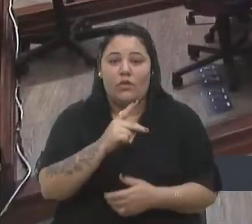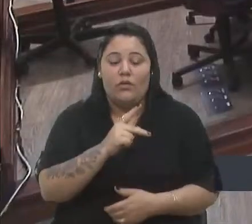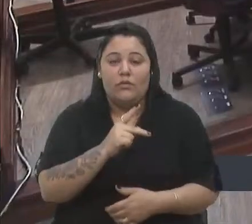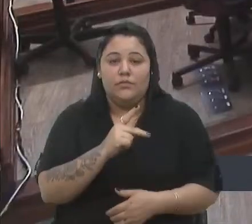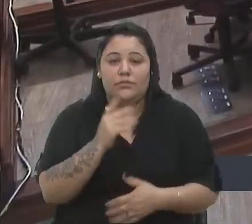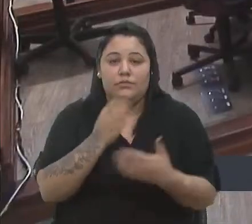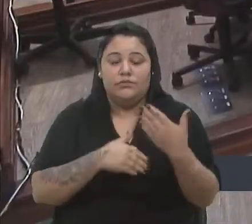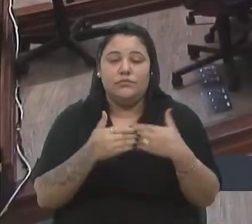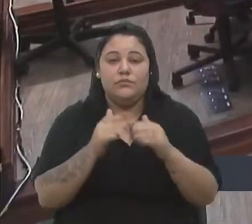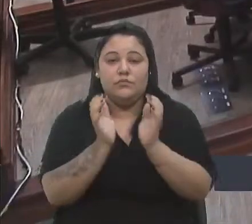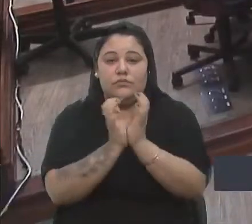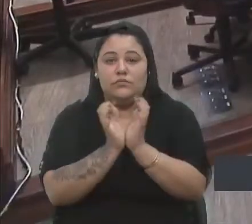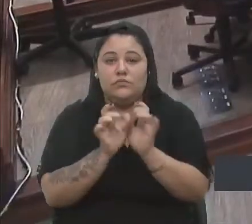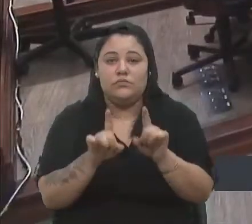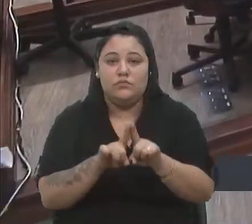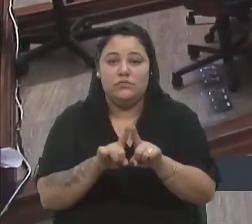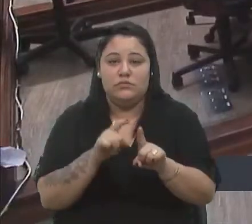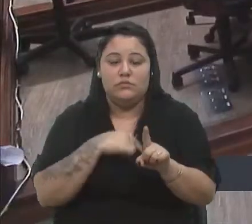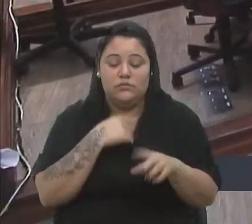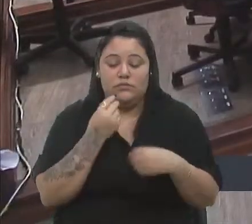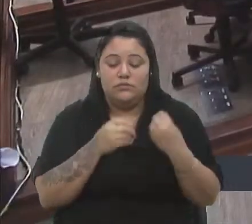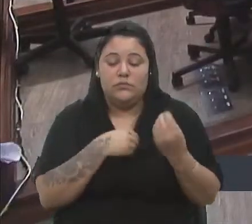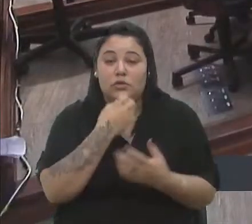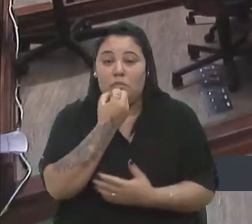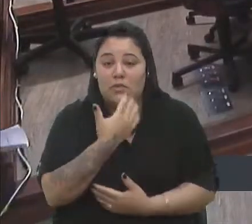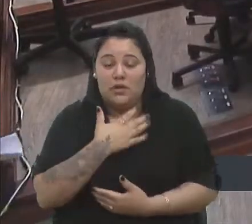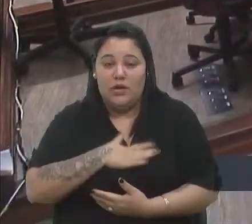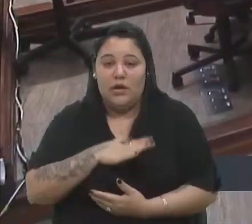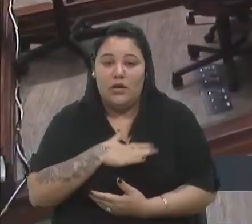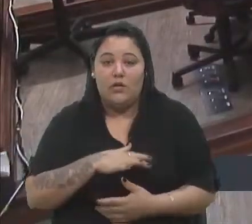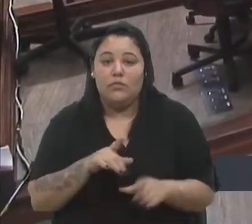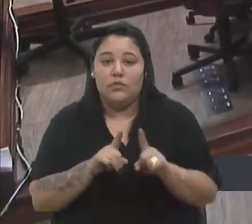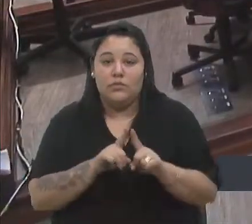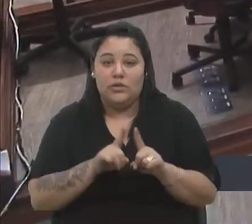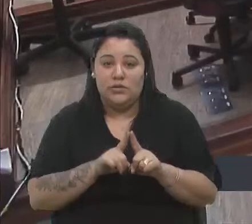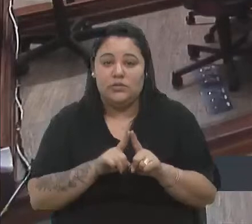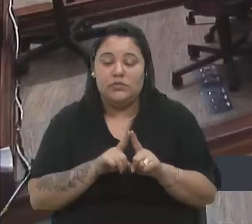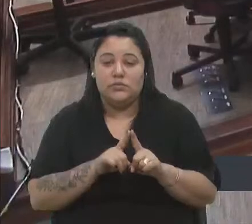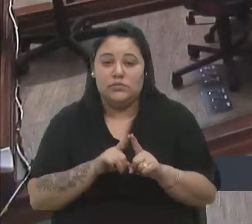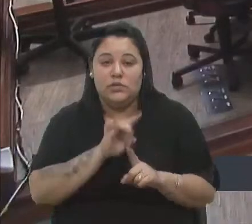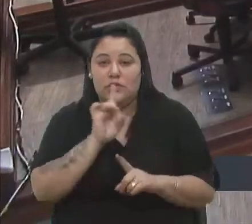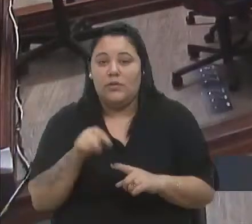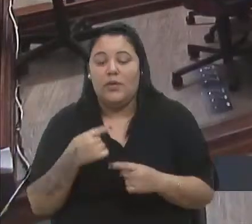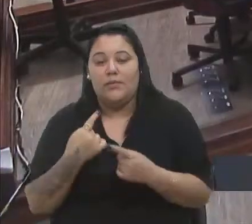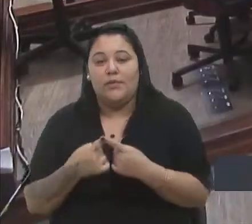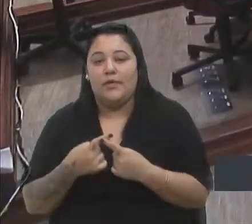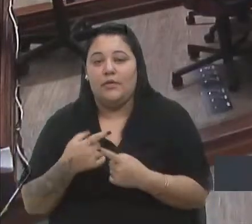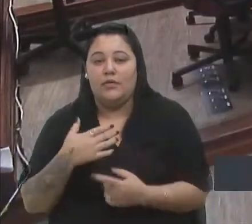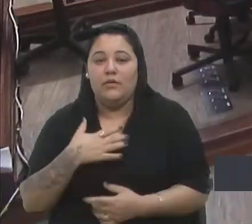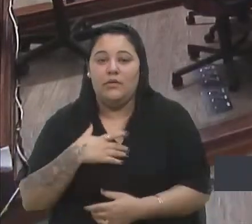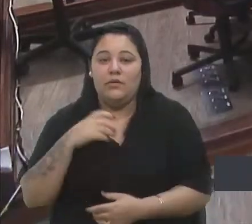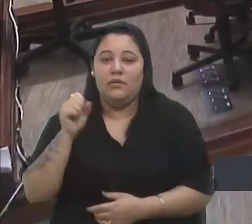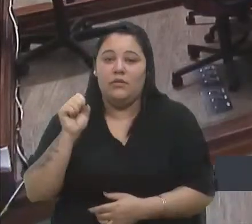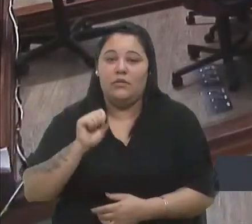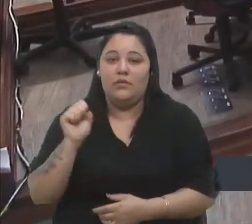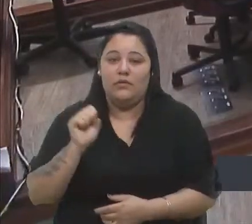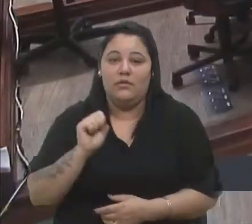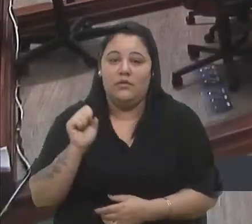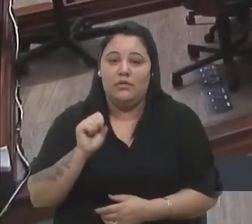Olá, meus colegas, me sinto bem tranquilo, não é porque é meu sobrinho que propôs esse